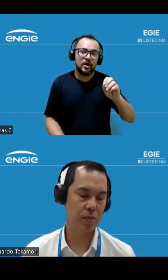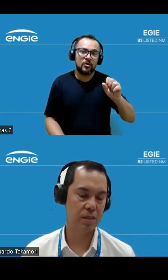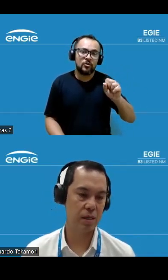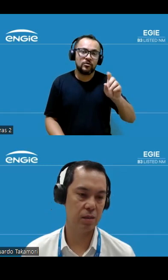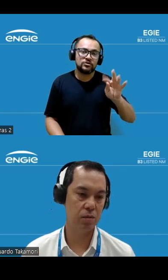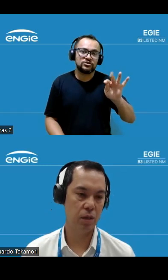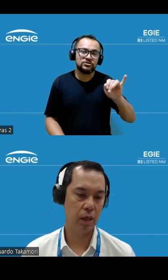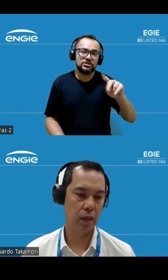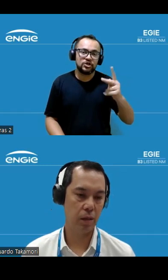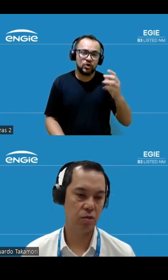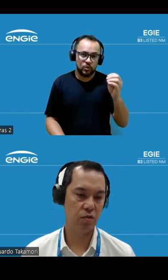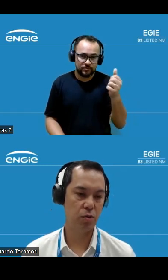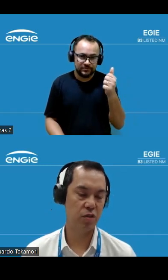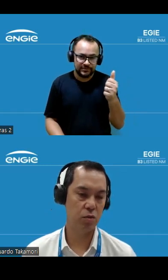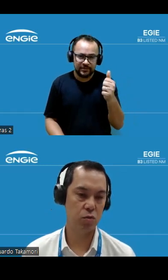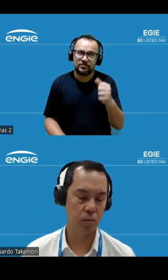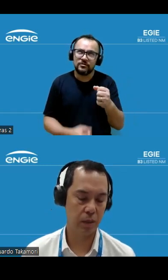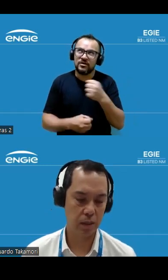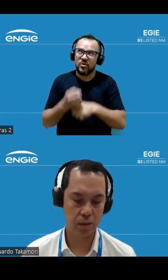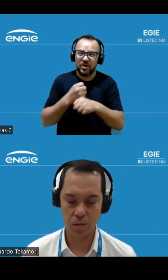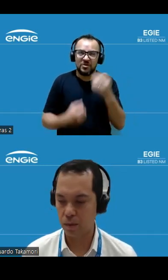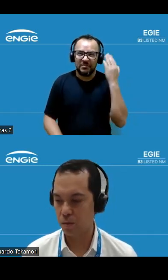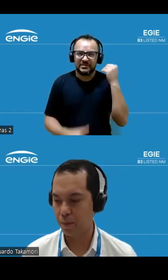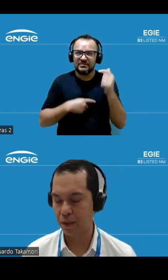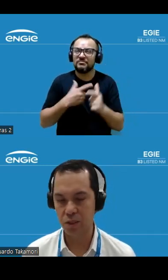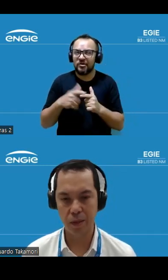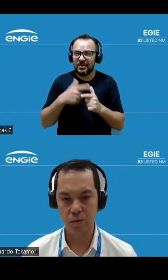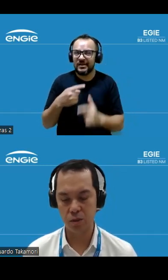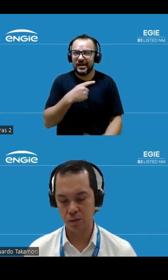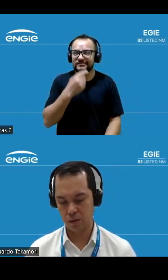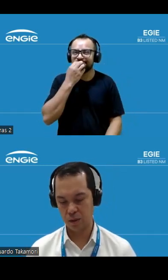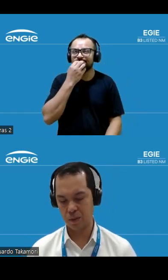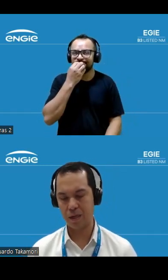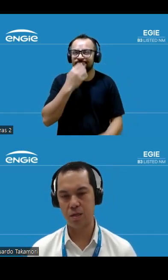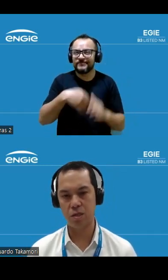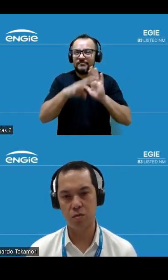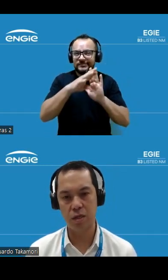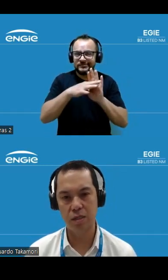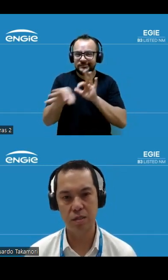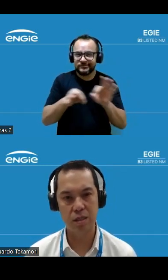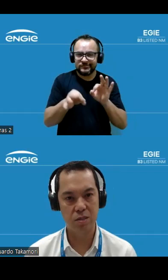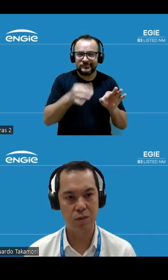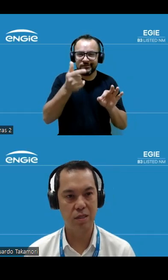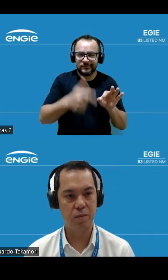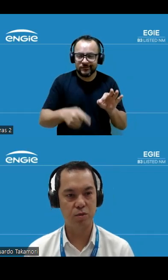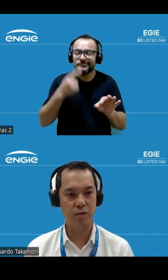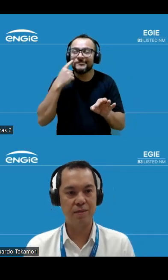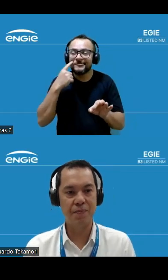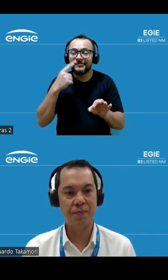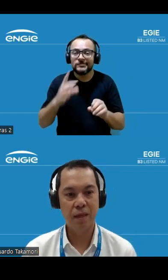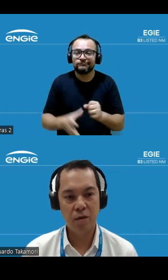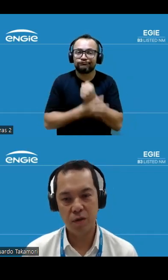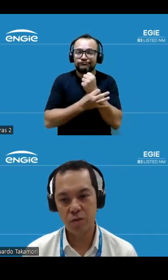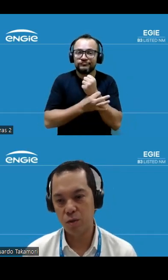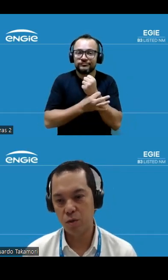tivemos no ano passado, tivemos que fazer todo um replanejamento para garantir a segurança das instalações e das pessoas,